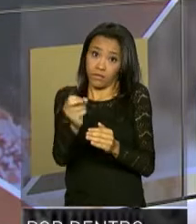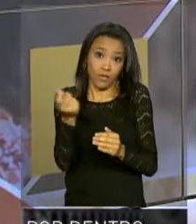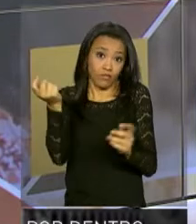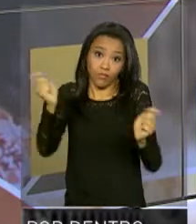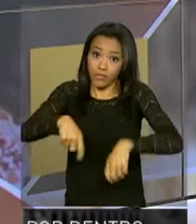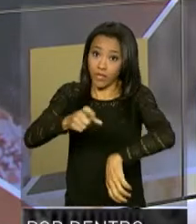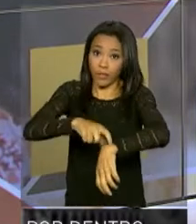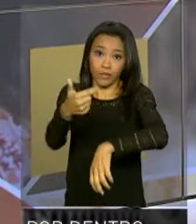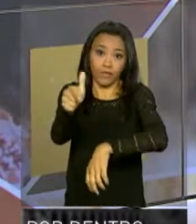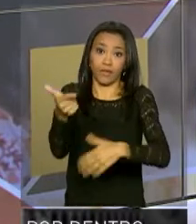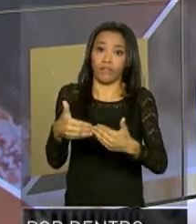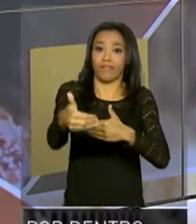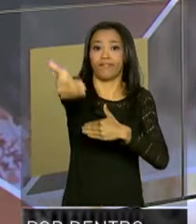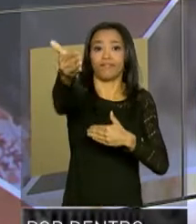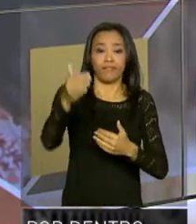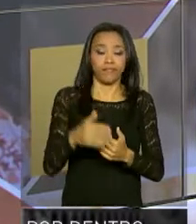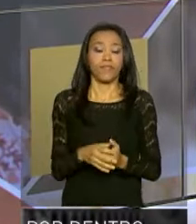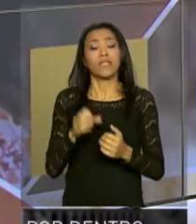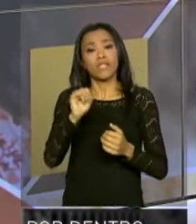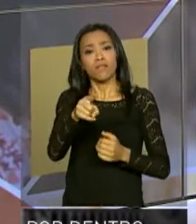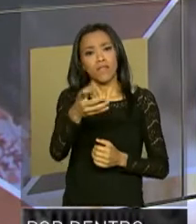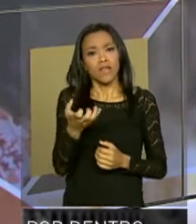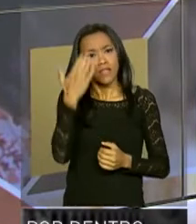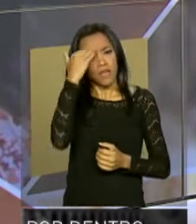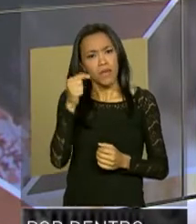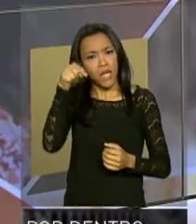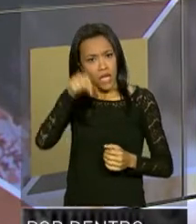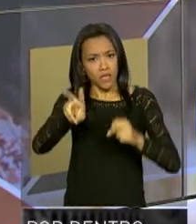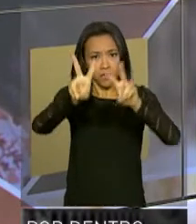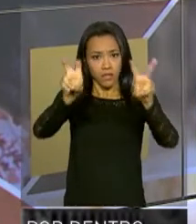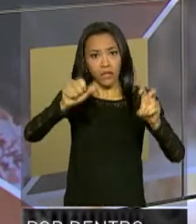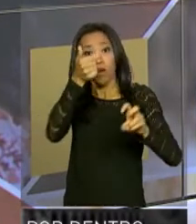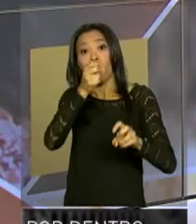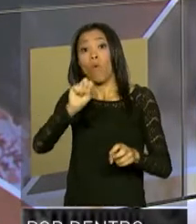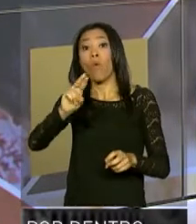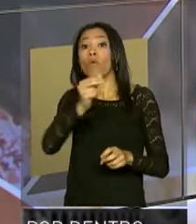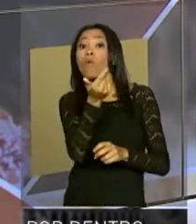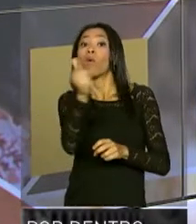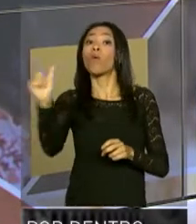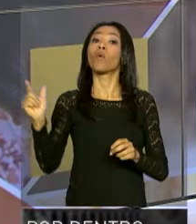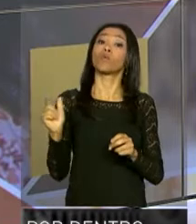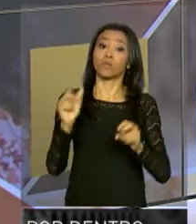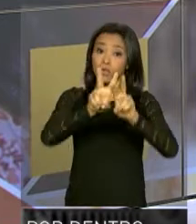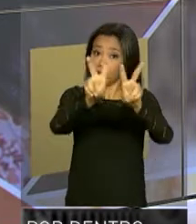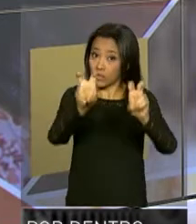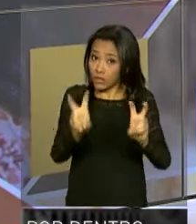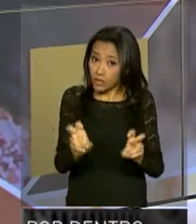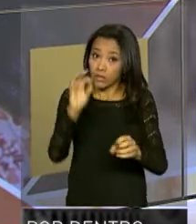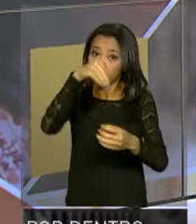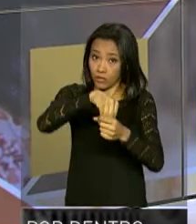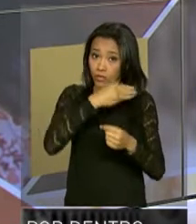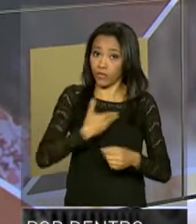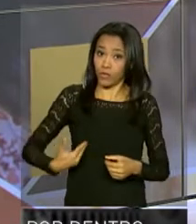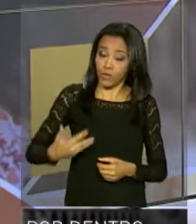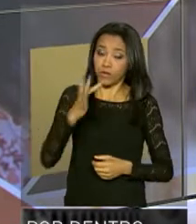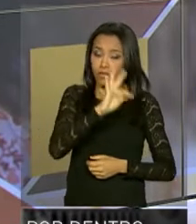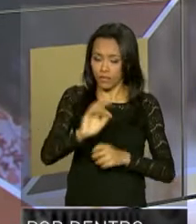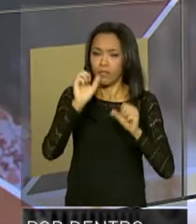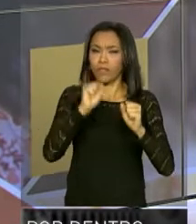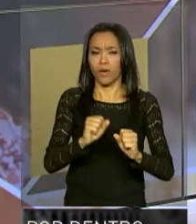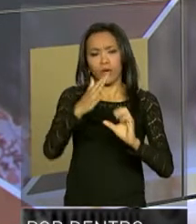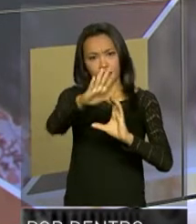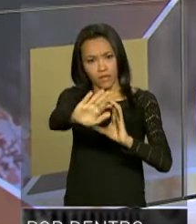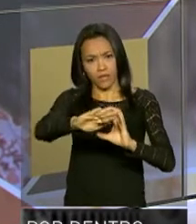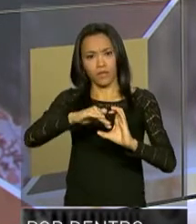Se você quer saber mais sobre este ou outro assunto das políticas de governo, escreva um e-mail para Por Dentro do